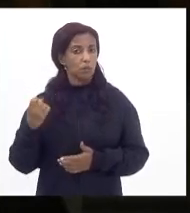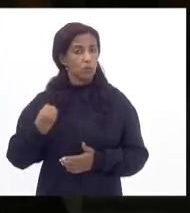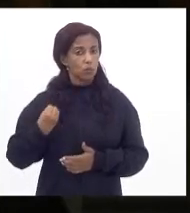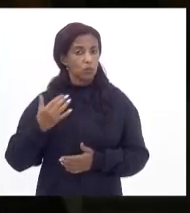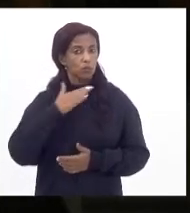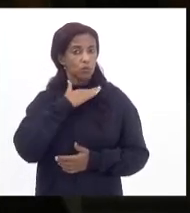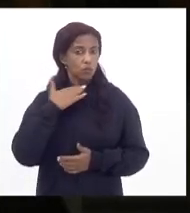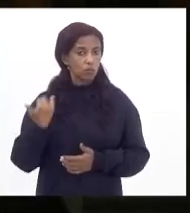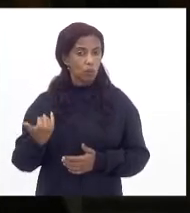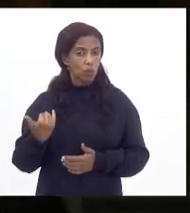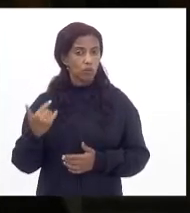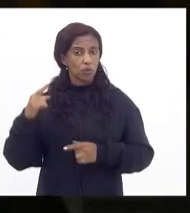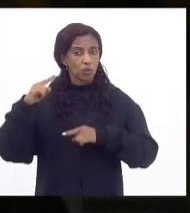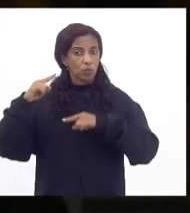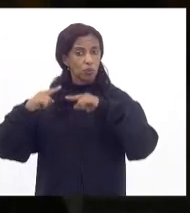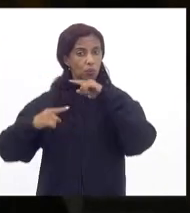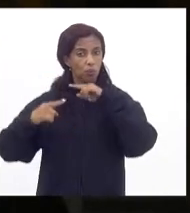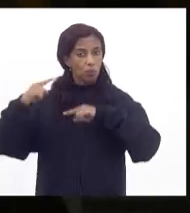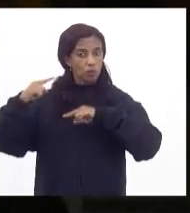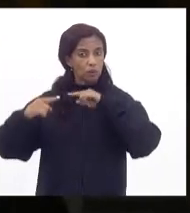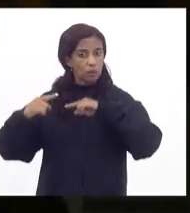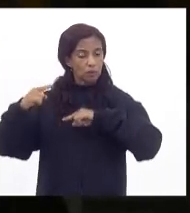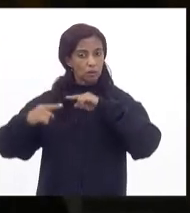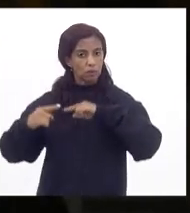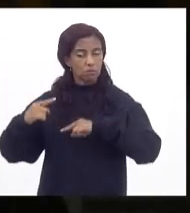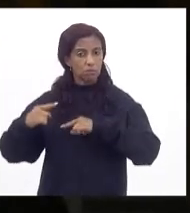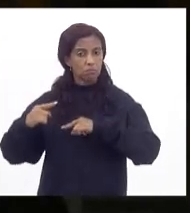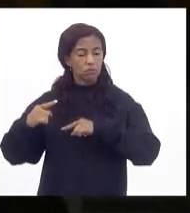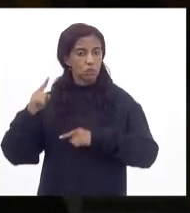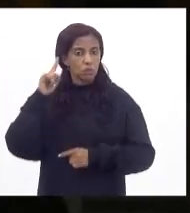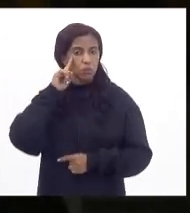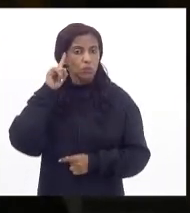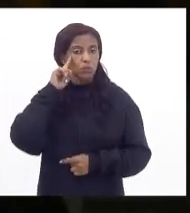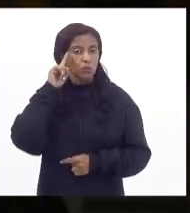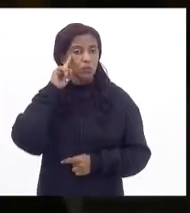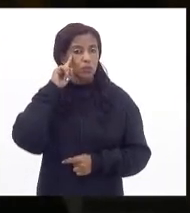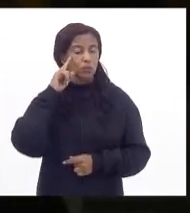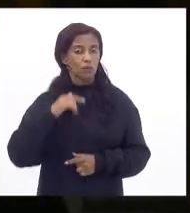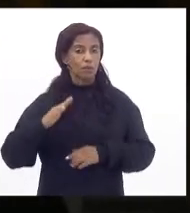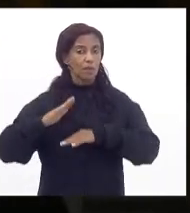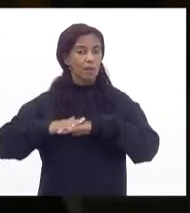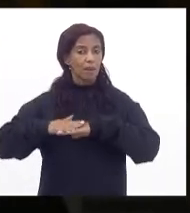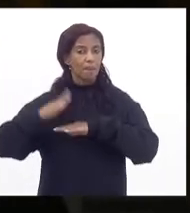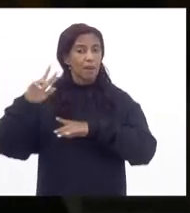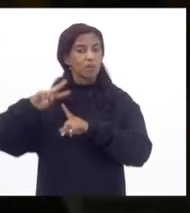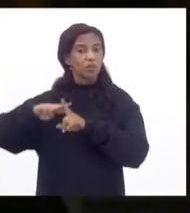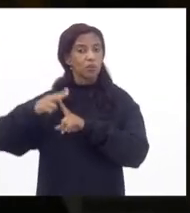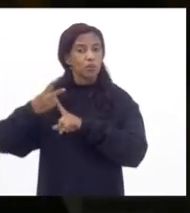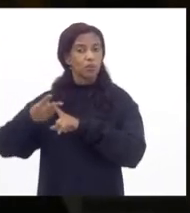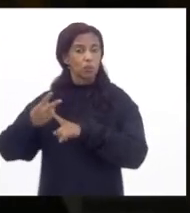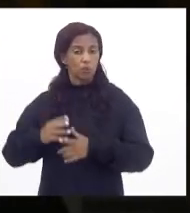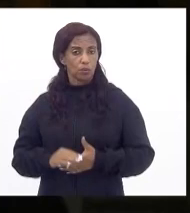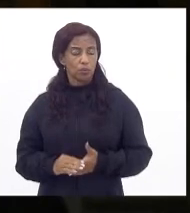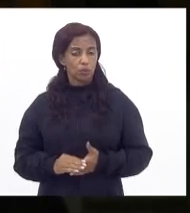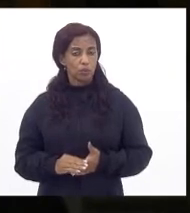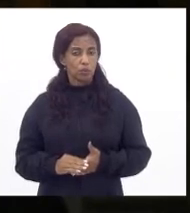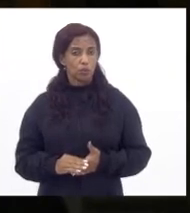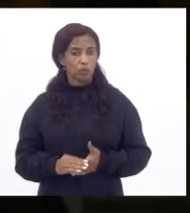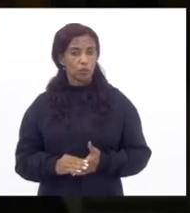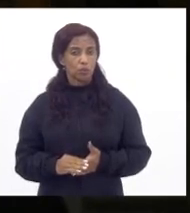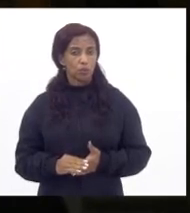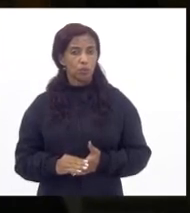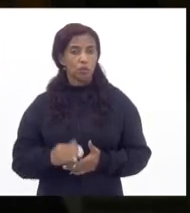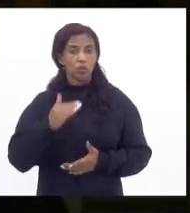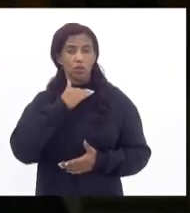um índice médio de morte diário que é mais que o dobro do índice médio